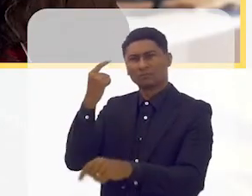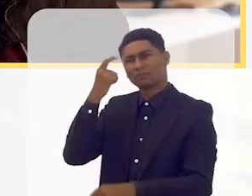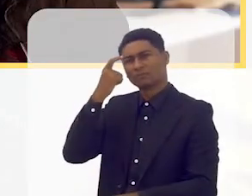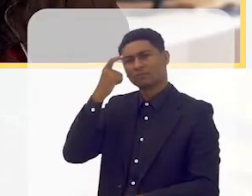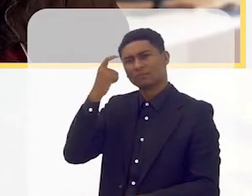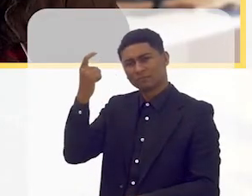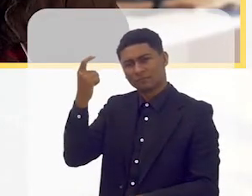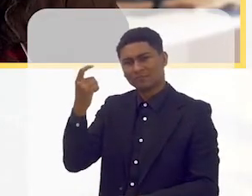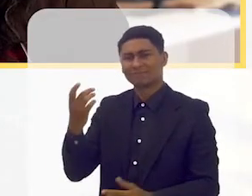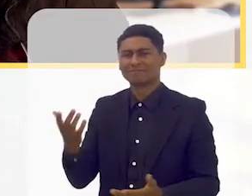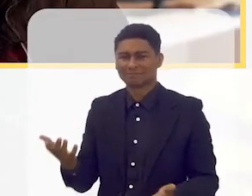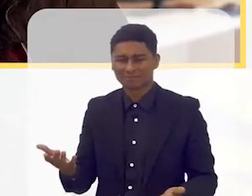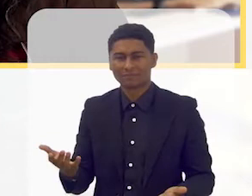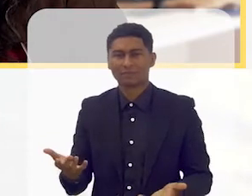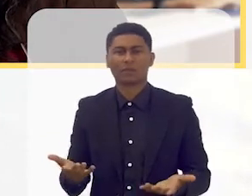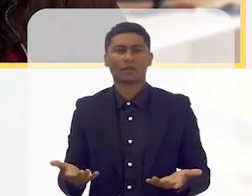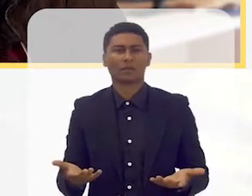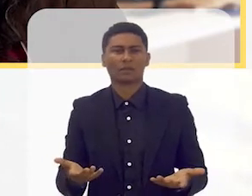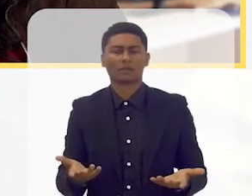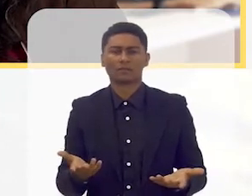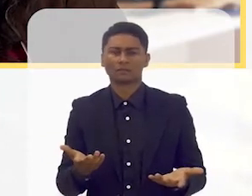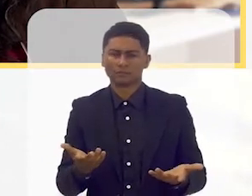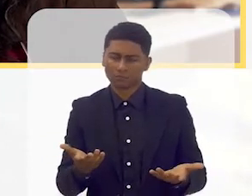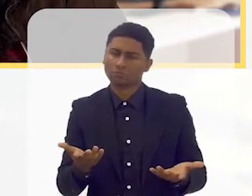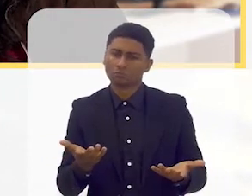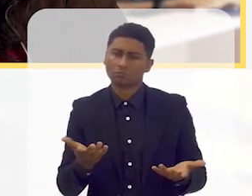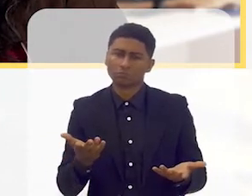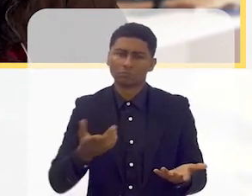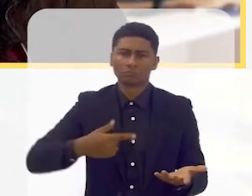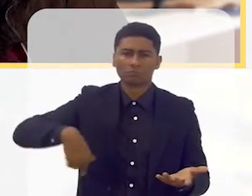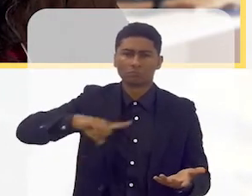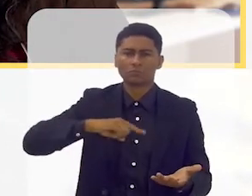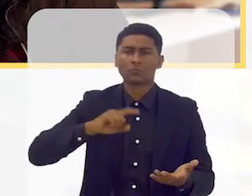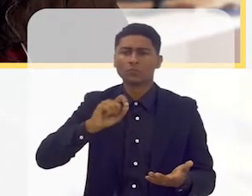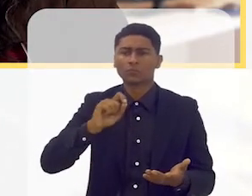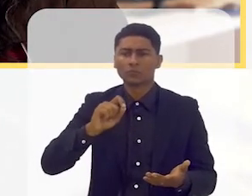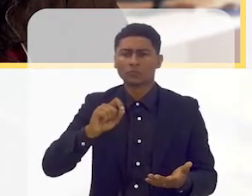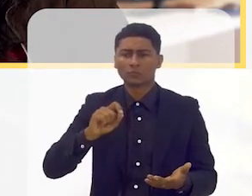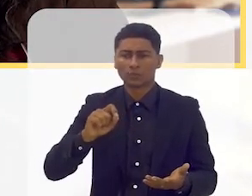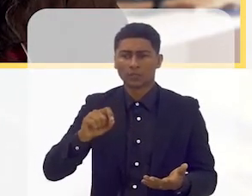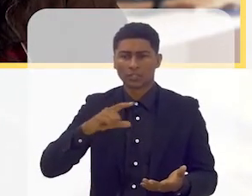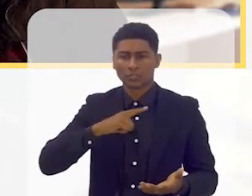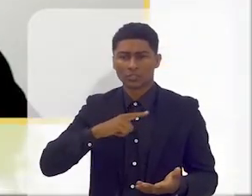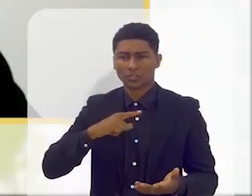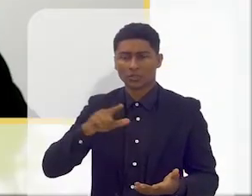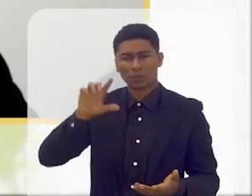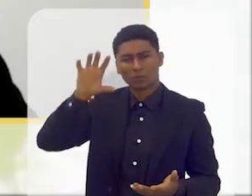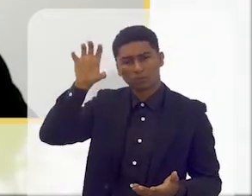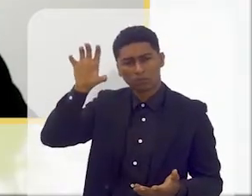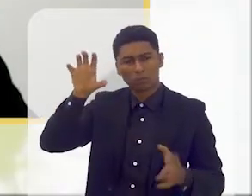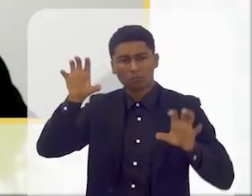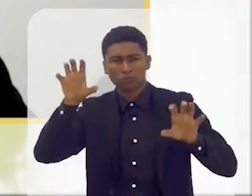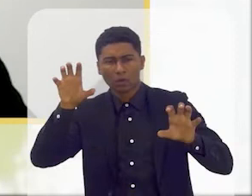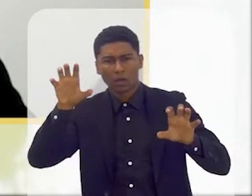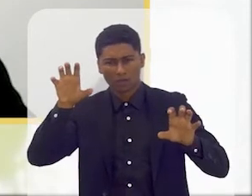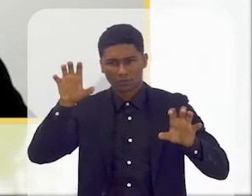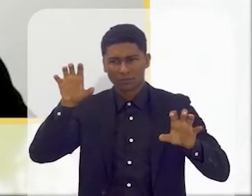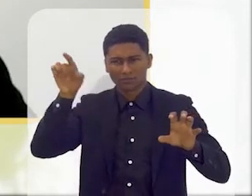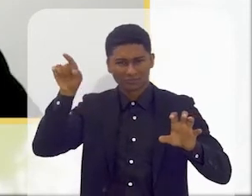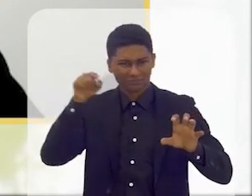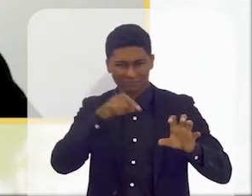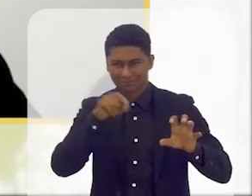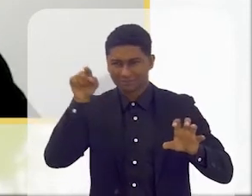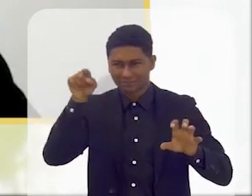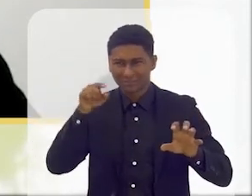teriam pensado, nós estávamos a trabalhar, a participar, dois continentes num programa de televisão. E hoje é uma coisa completamente